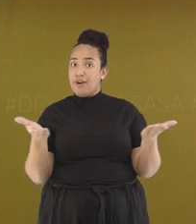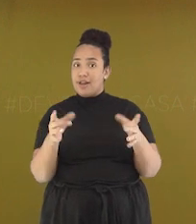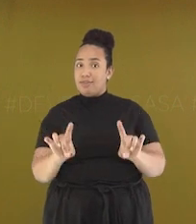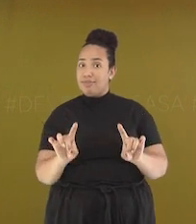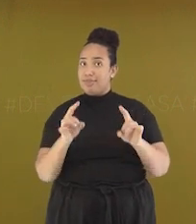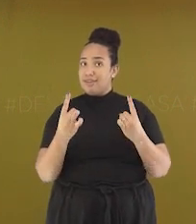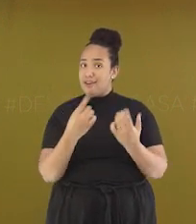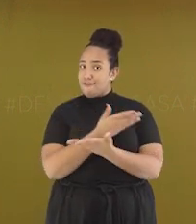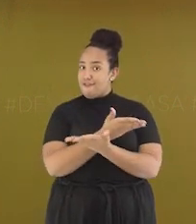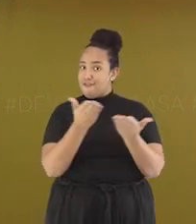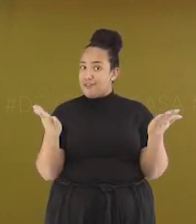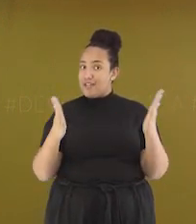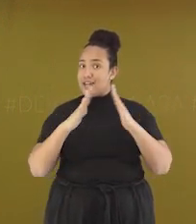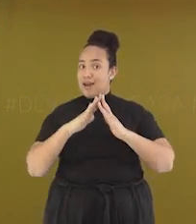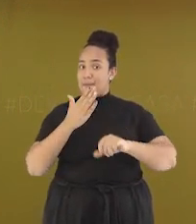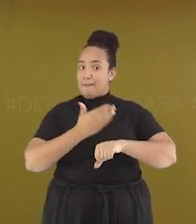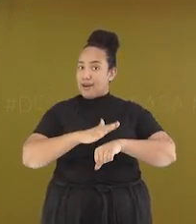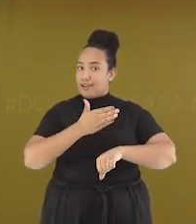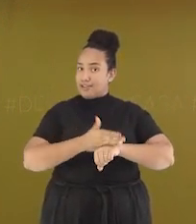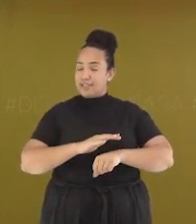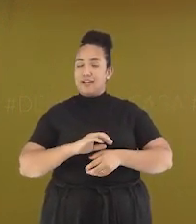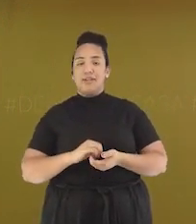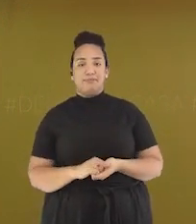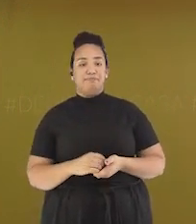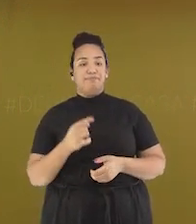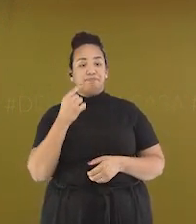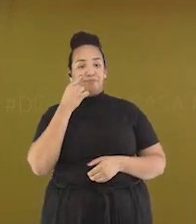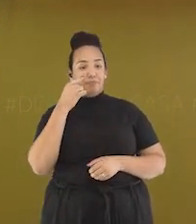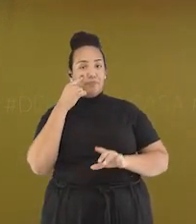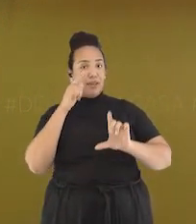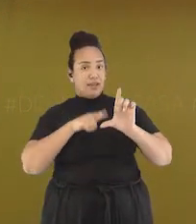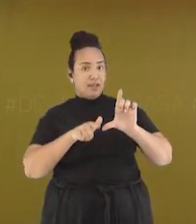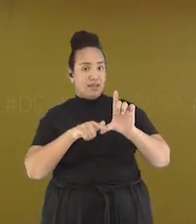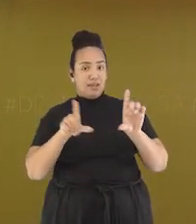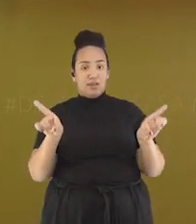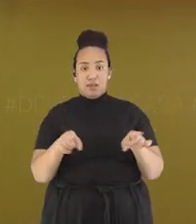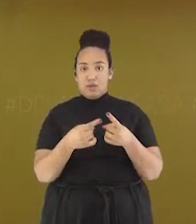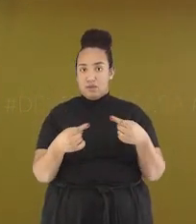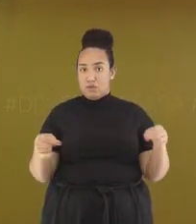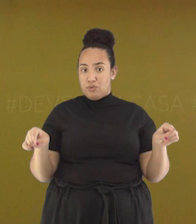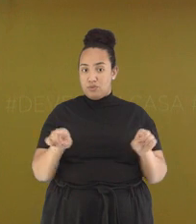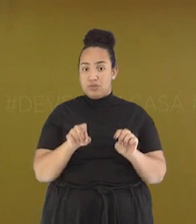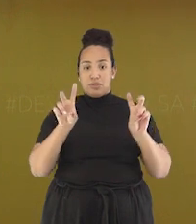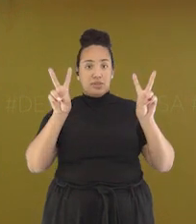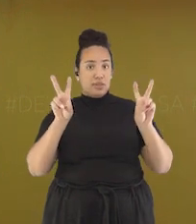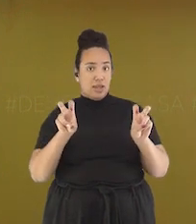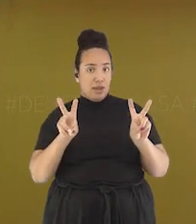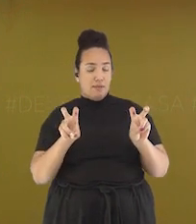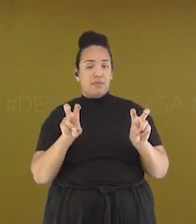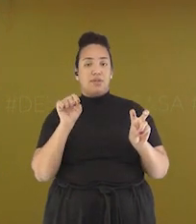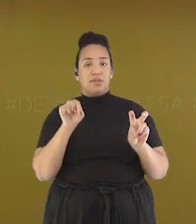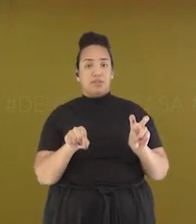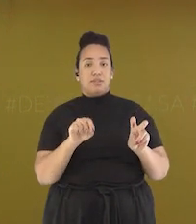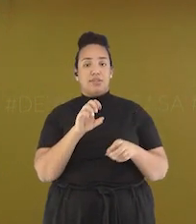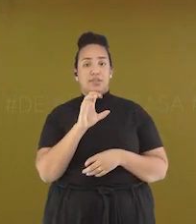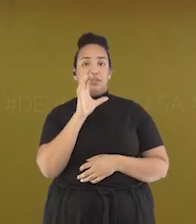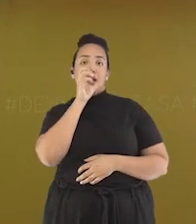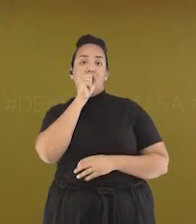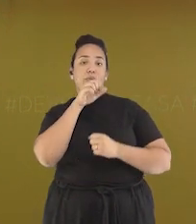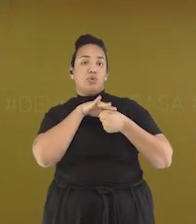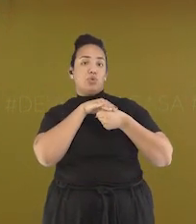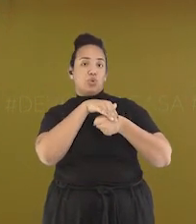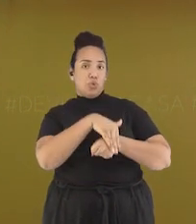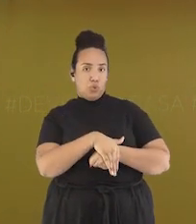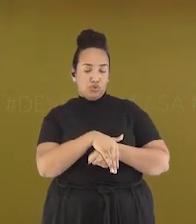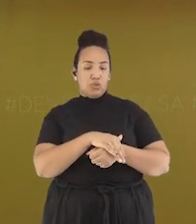desafio para vocês fazerem em casa Leia um trecho da letra de canção Intitulada Sábado à Noite de